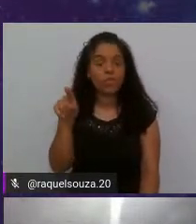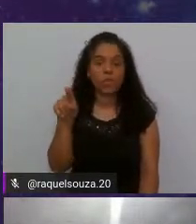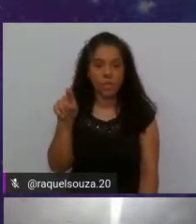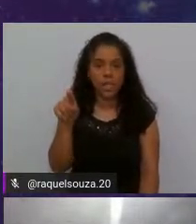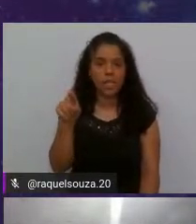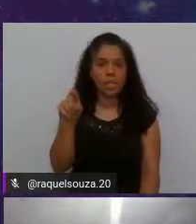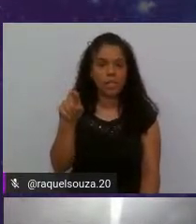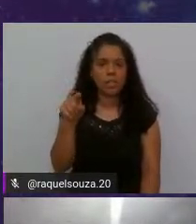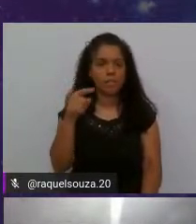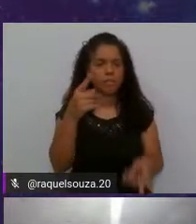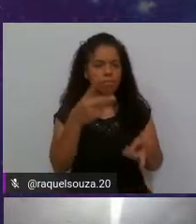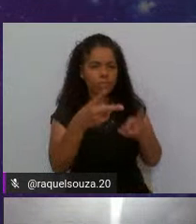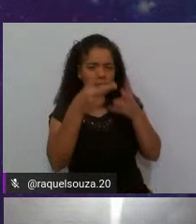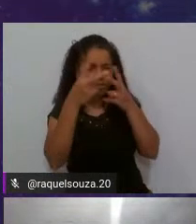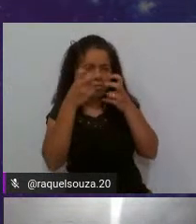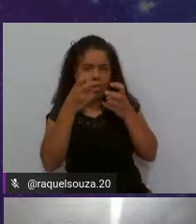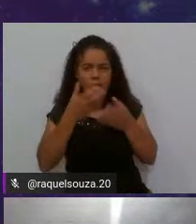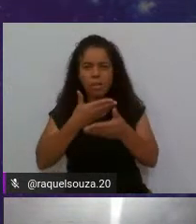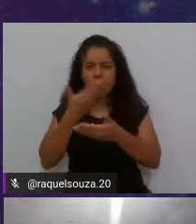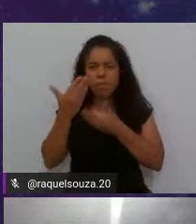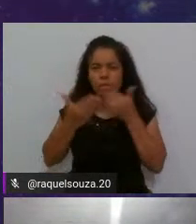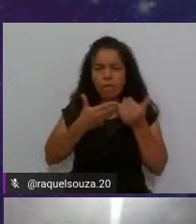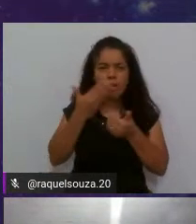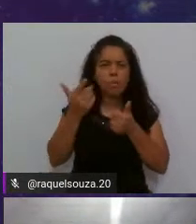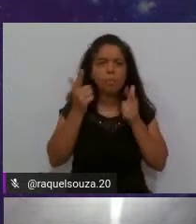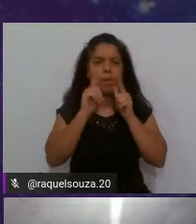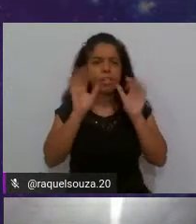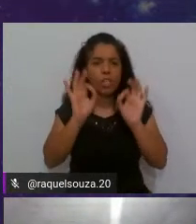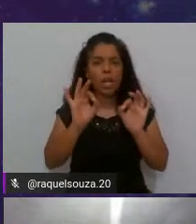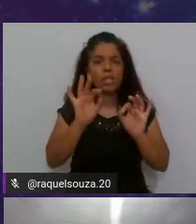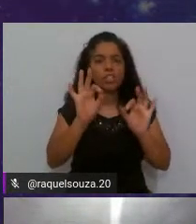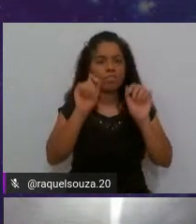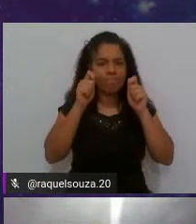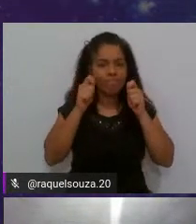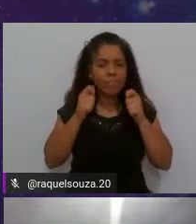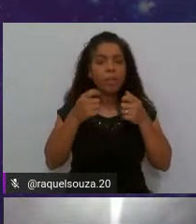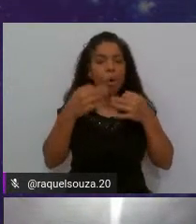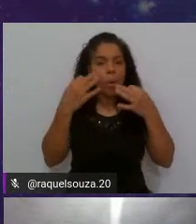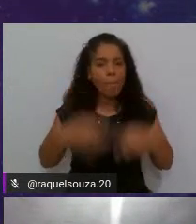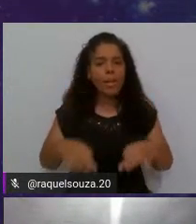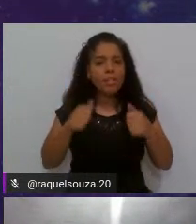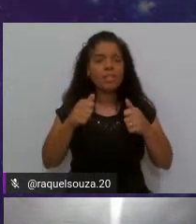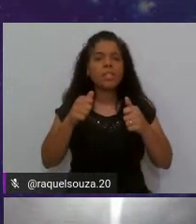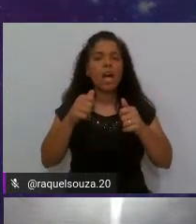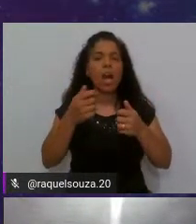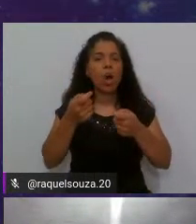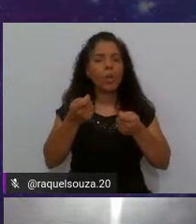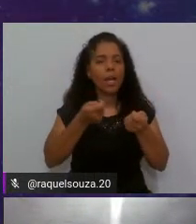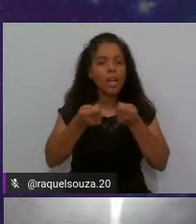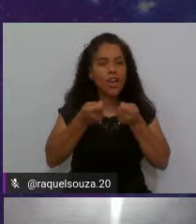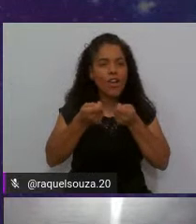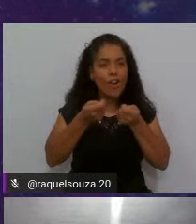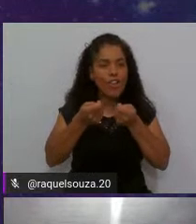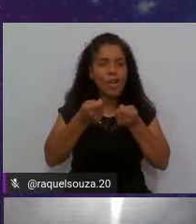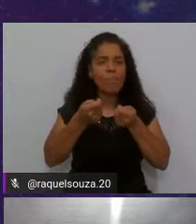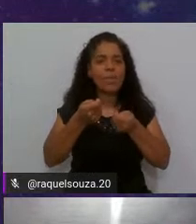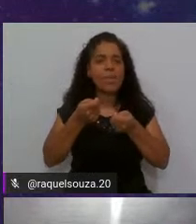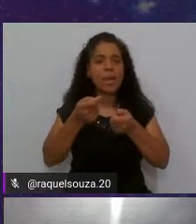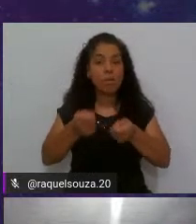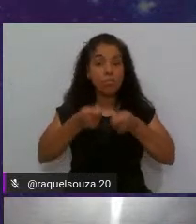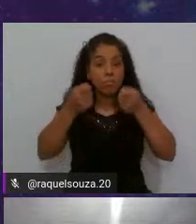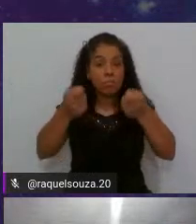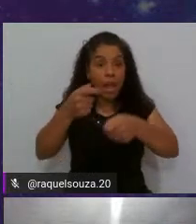capazes de garantir precisão economia pontualidade